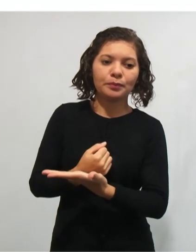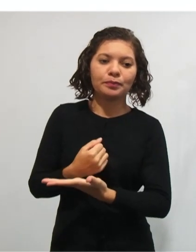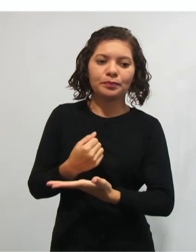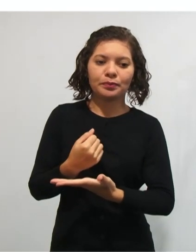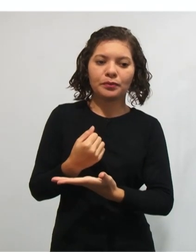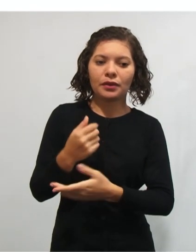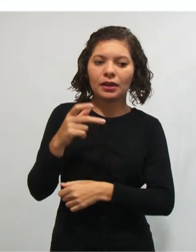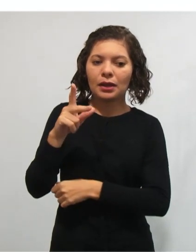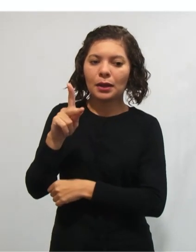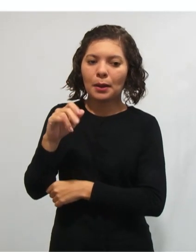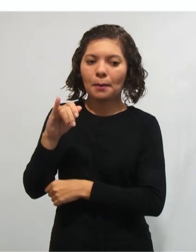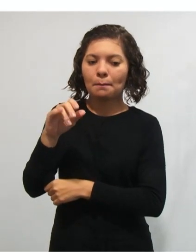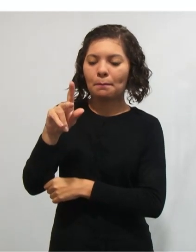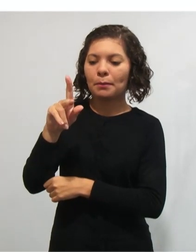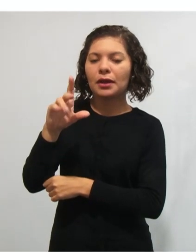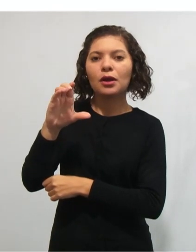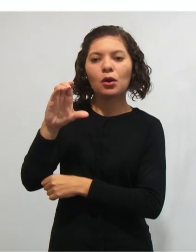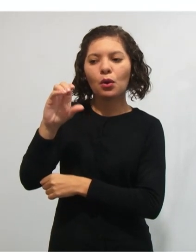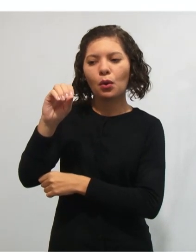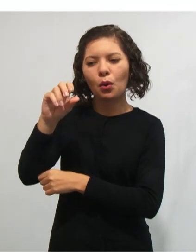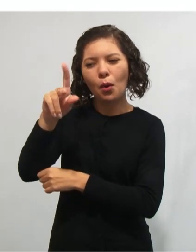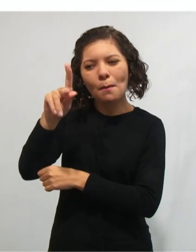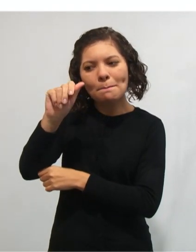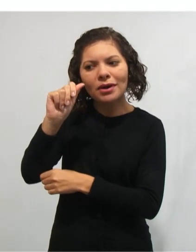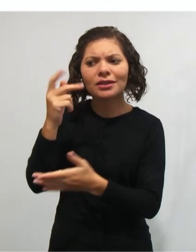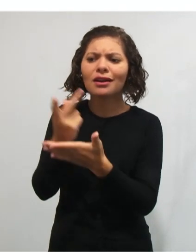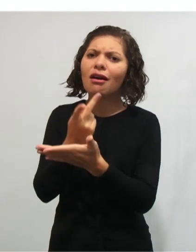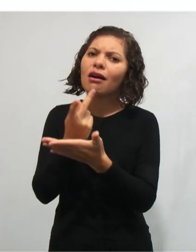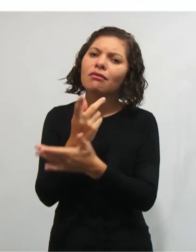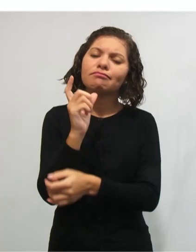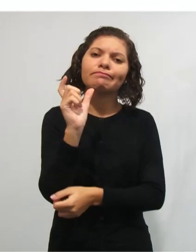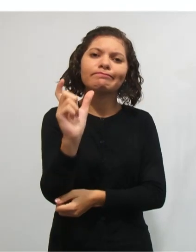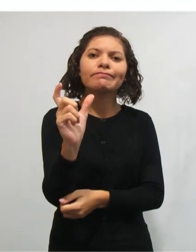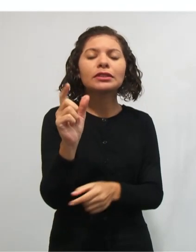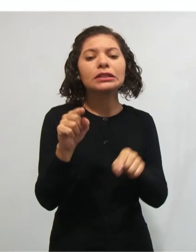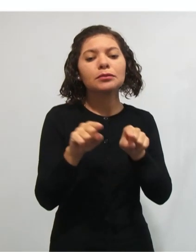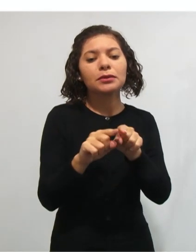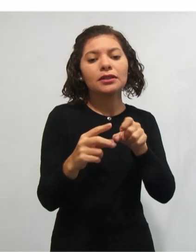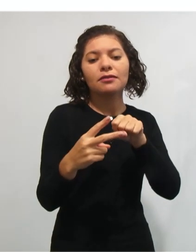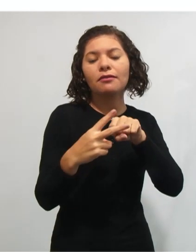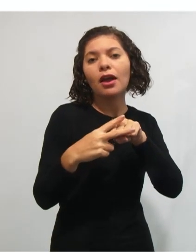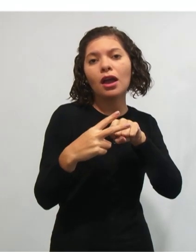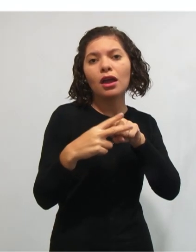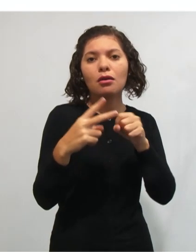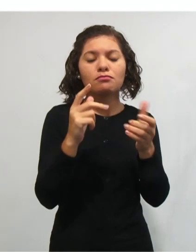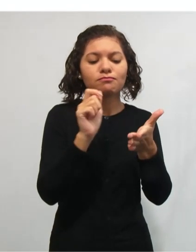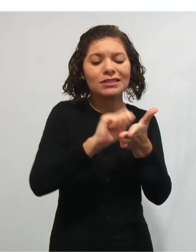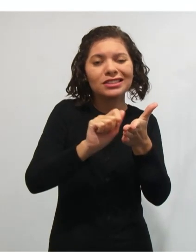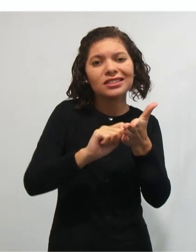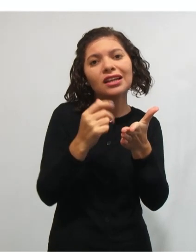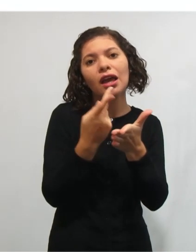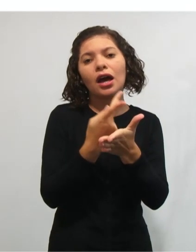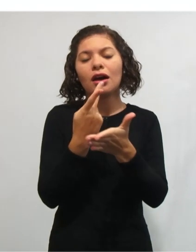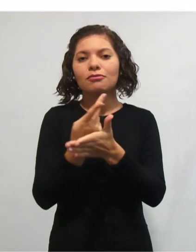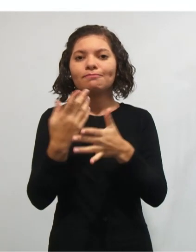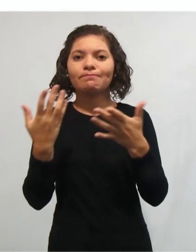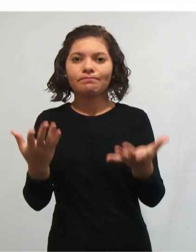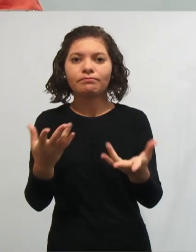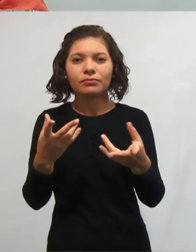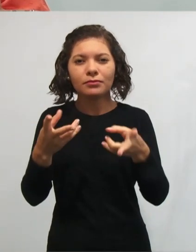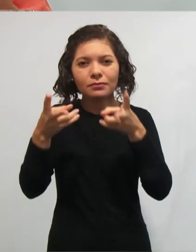Ele escreveu de uma maneira errada. Aqui também, na conjugação do verbo. Então, você pode observar que as